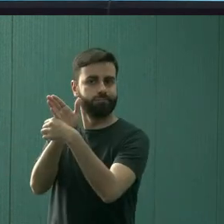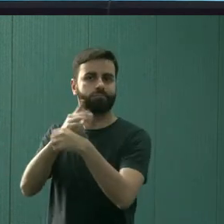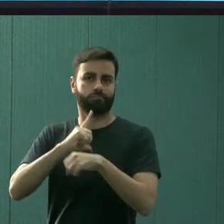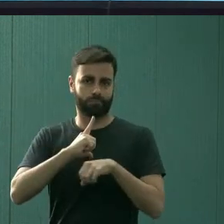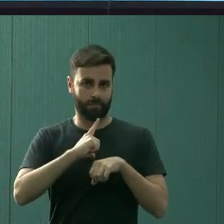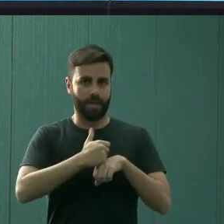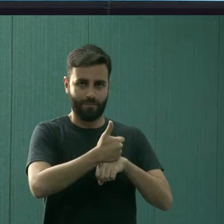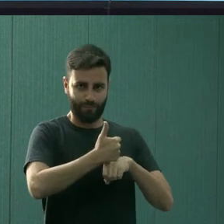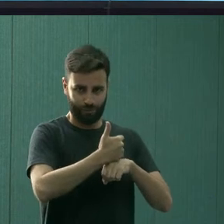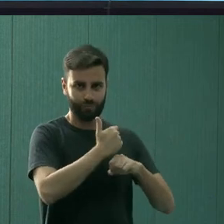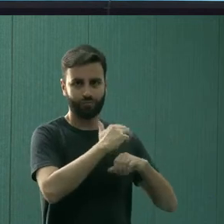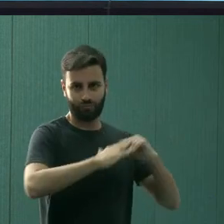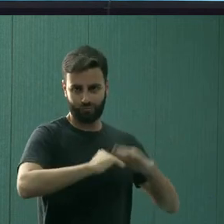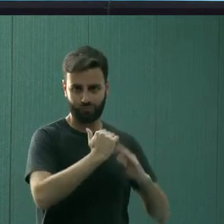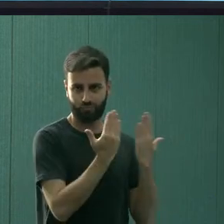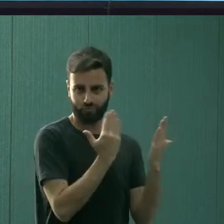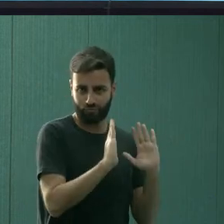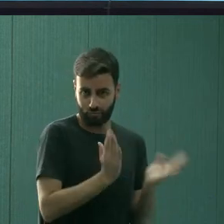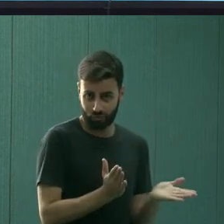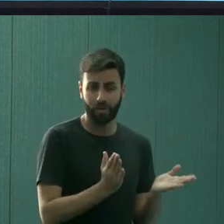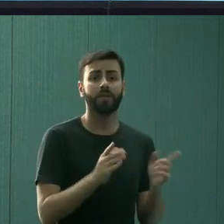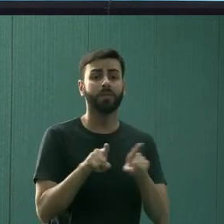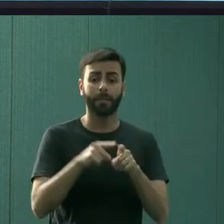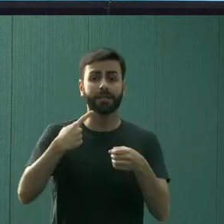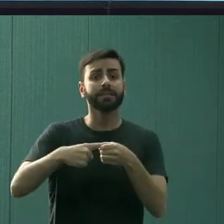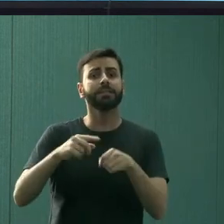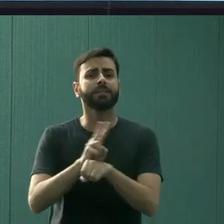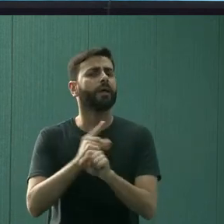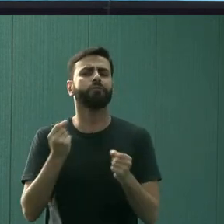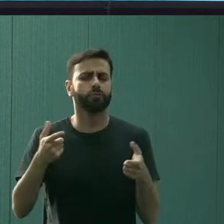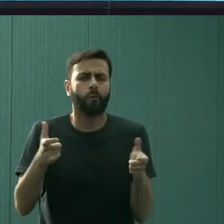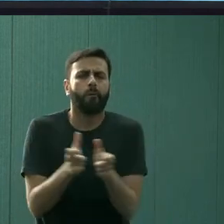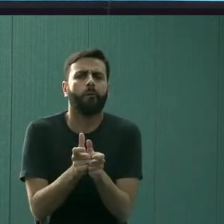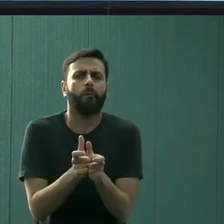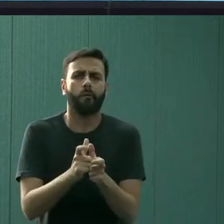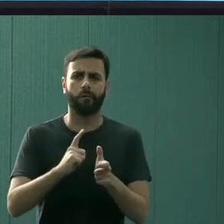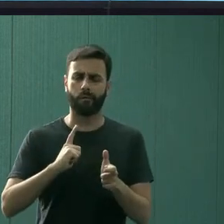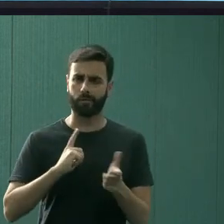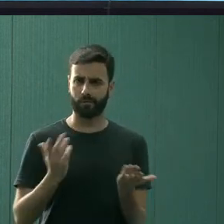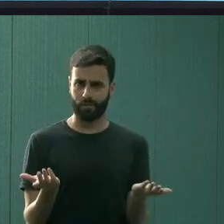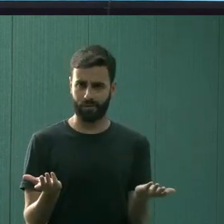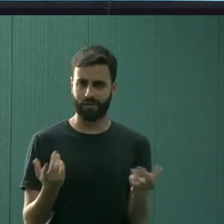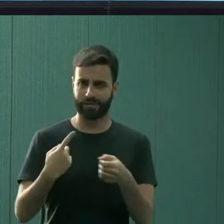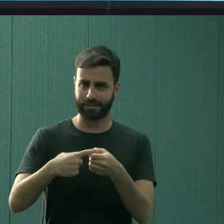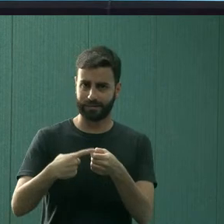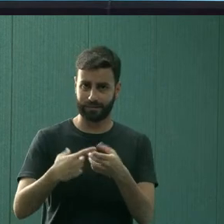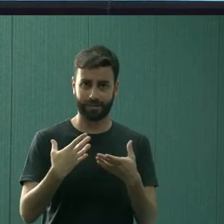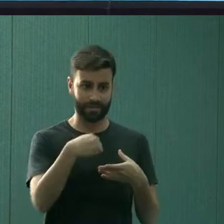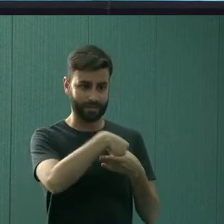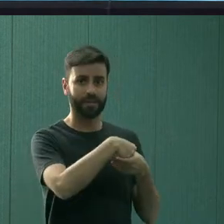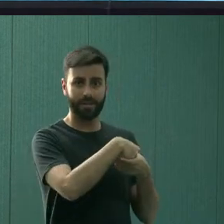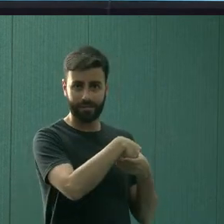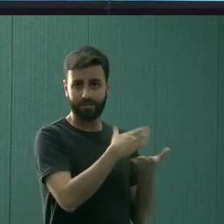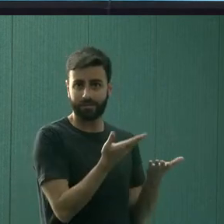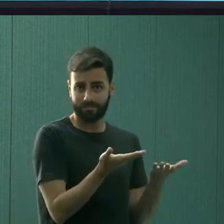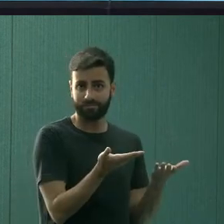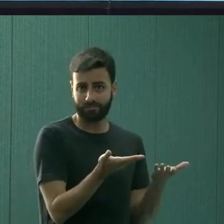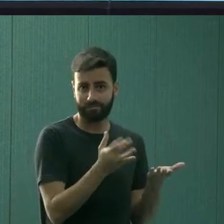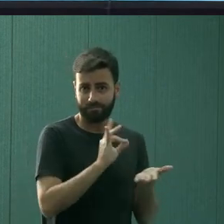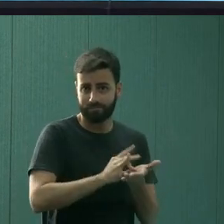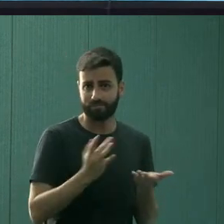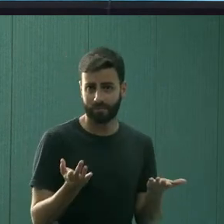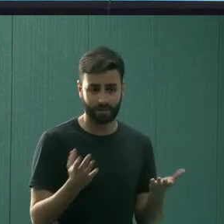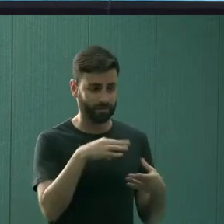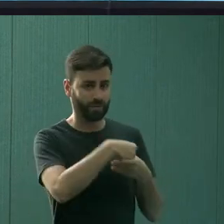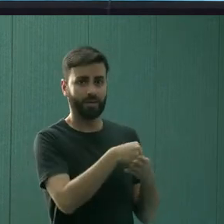bastante considerável, comparando até com a cidade de Viçosa. A gente tem mais psicólogos do que a